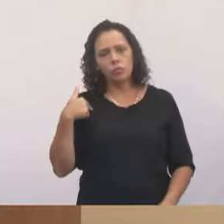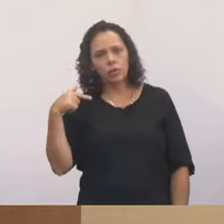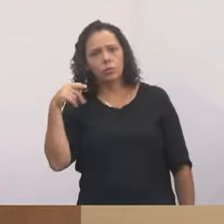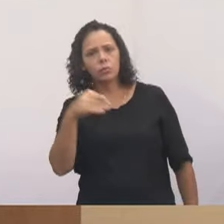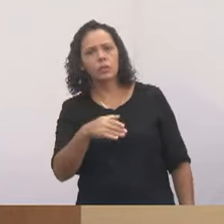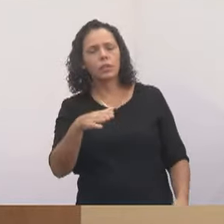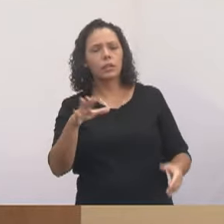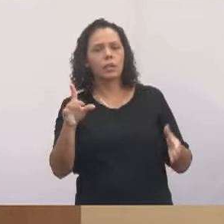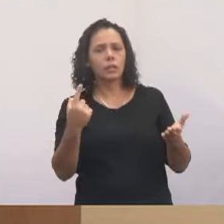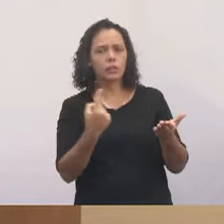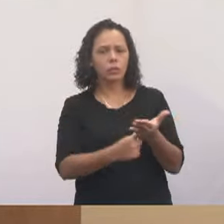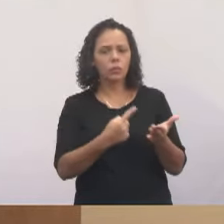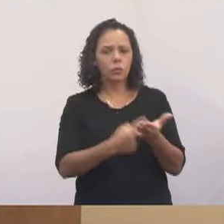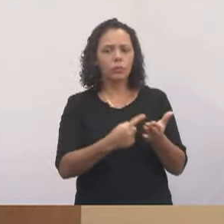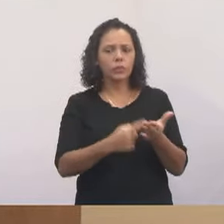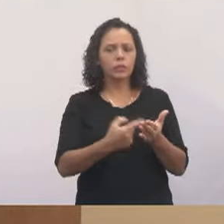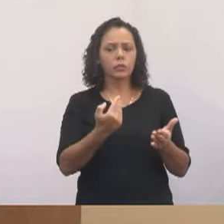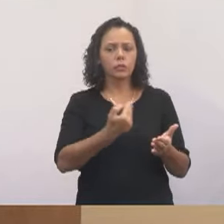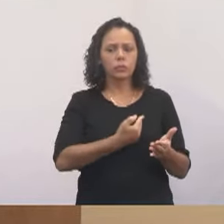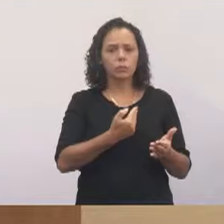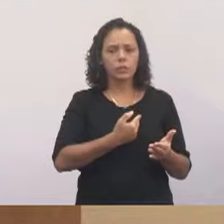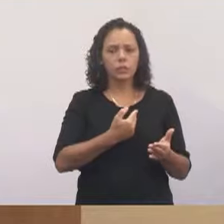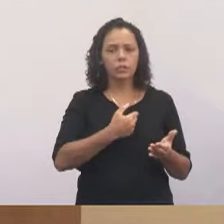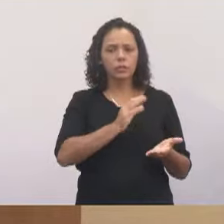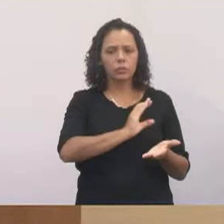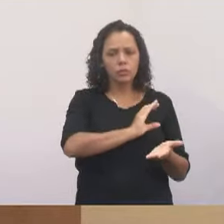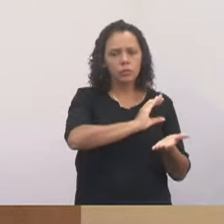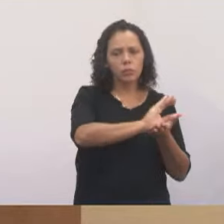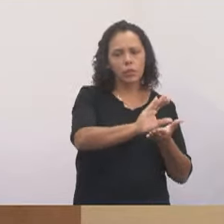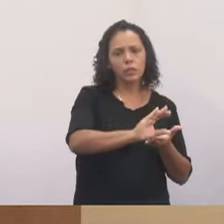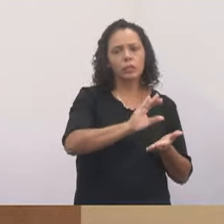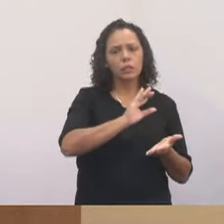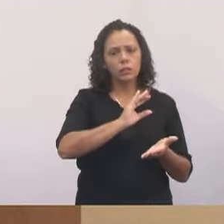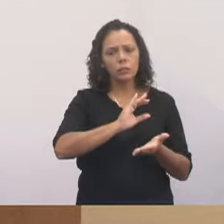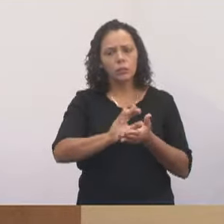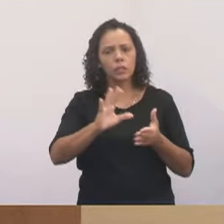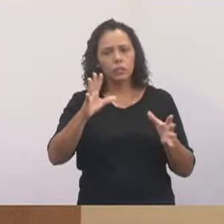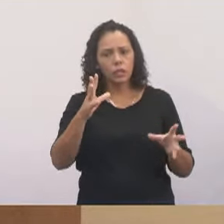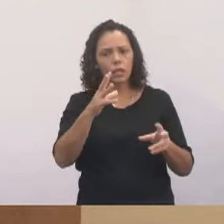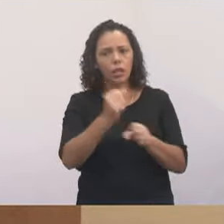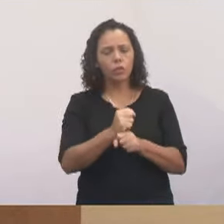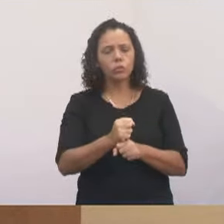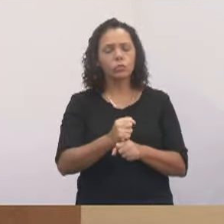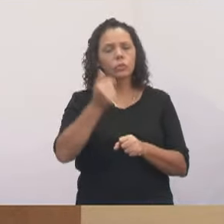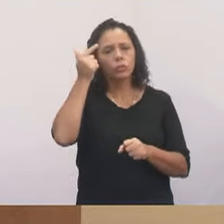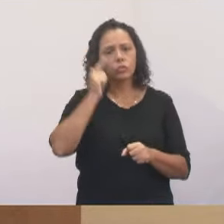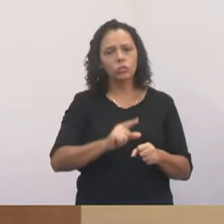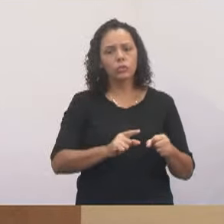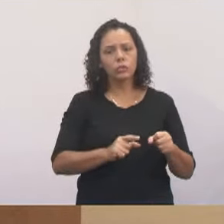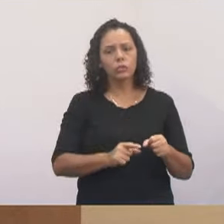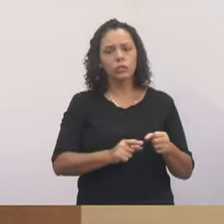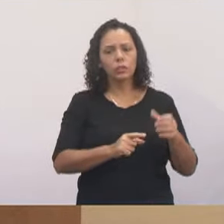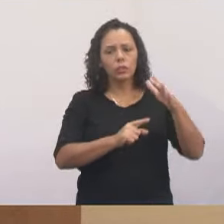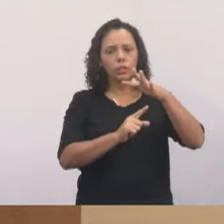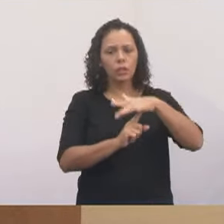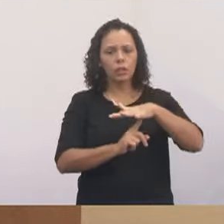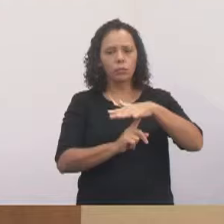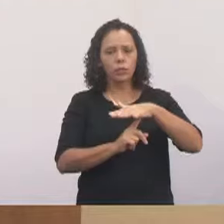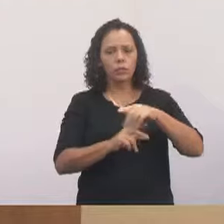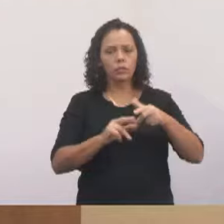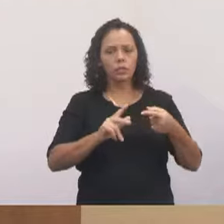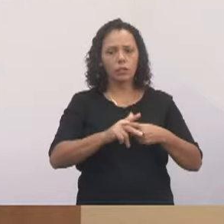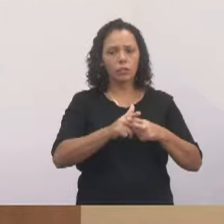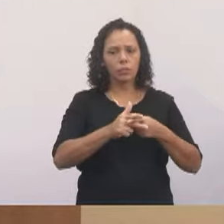entra em parceria, eu destino uma parte da minha emenda, você destina outra, e a gente reforma aquela praça. Então, Sazaki, muito obrigada,